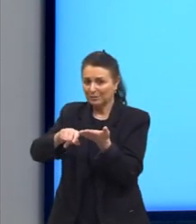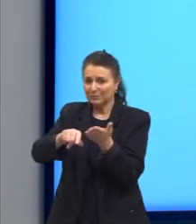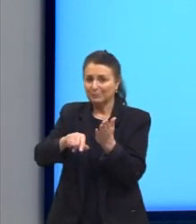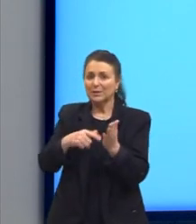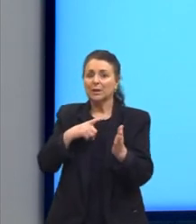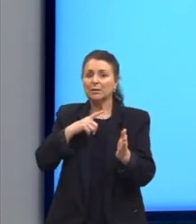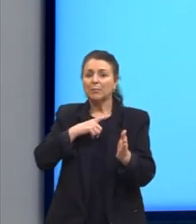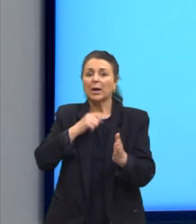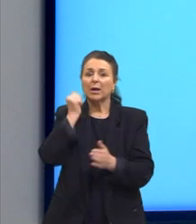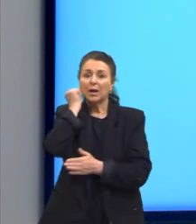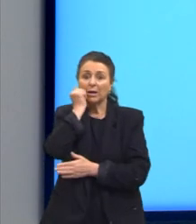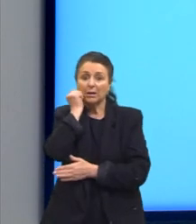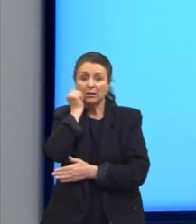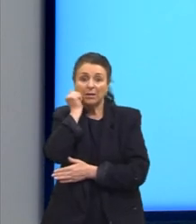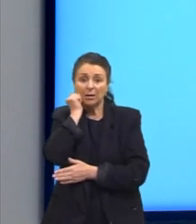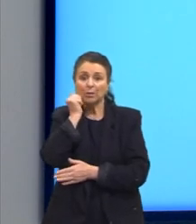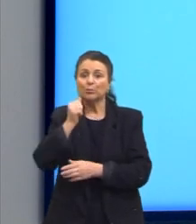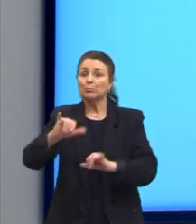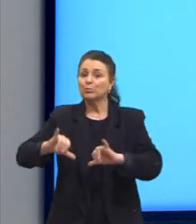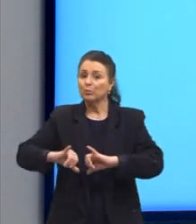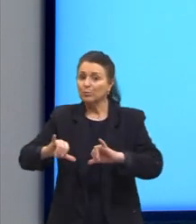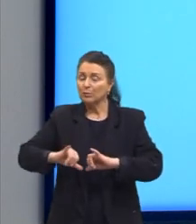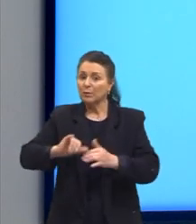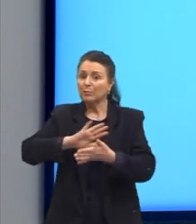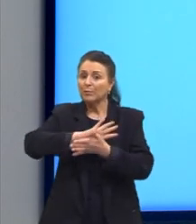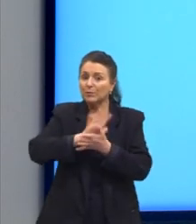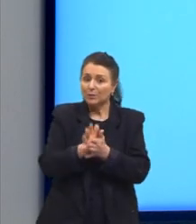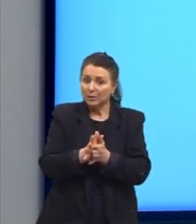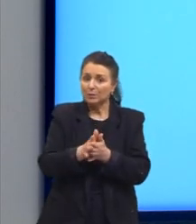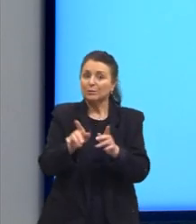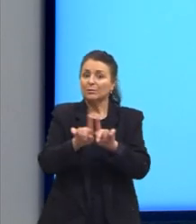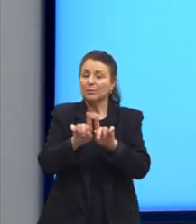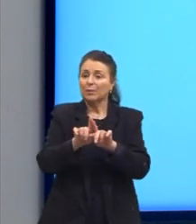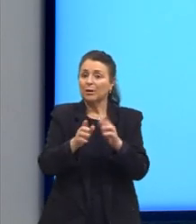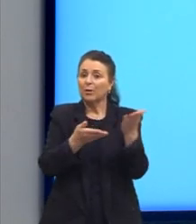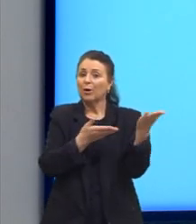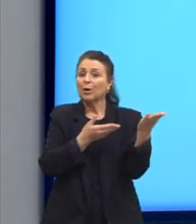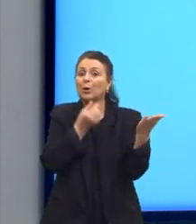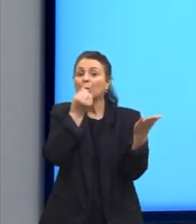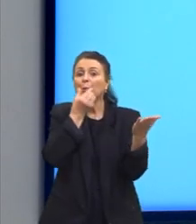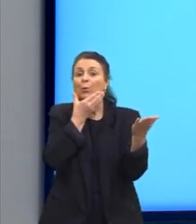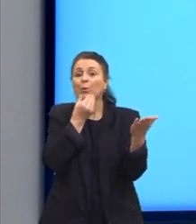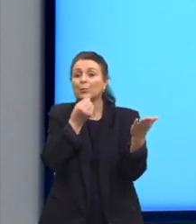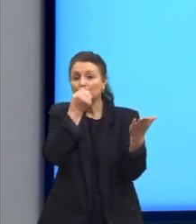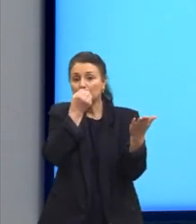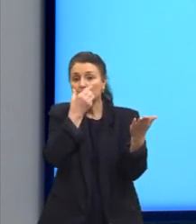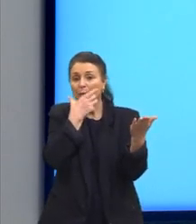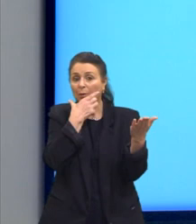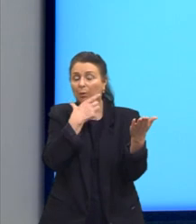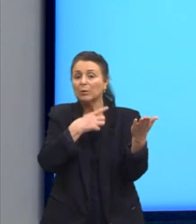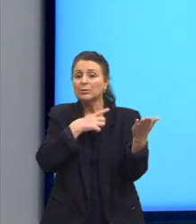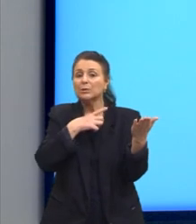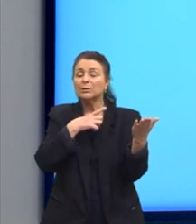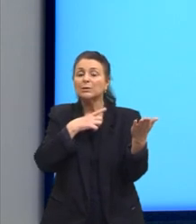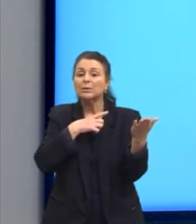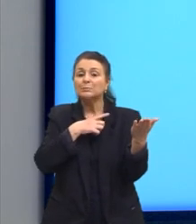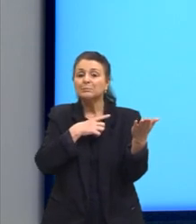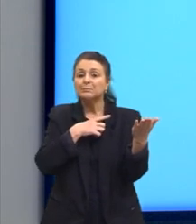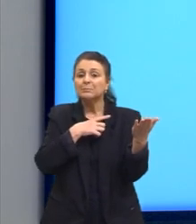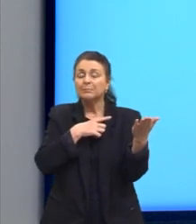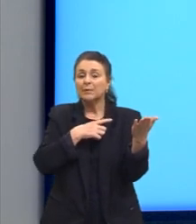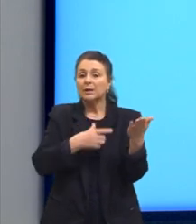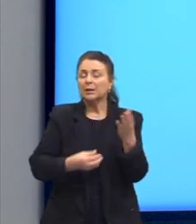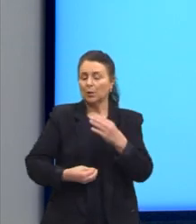também sofria bastante preconceito. Euclides da Cunha, né? Que é esse rapaz de bigode aqui. Temos o Augusto dos Anjos, que é o